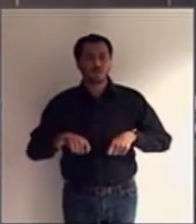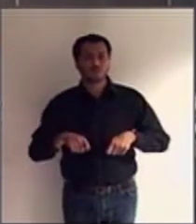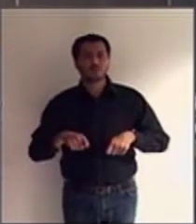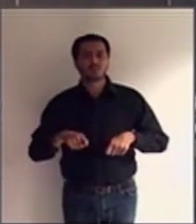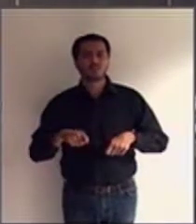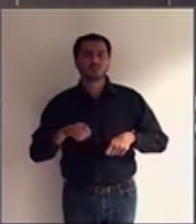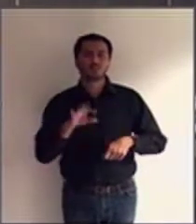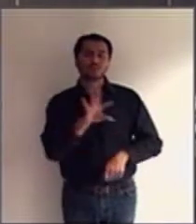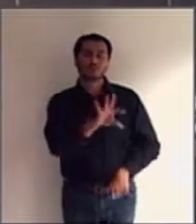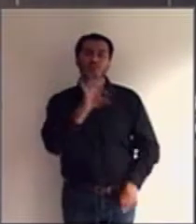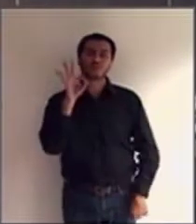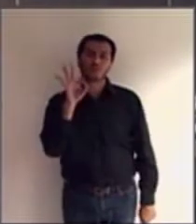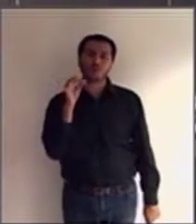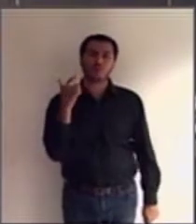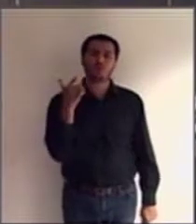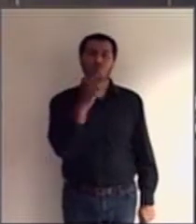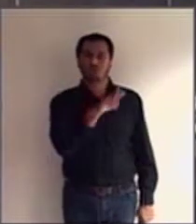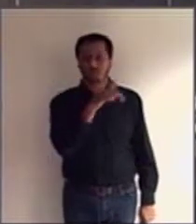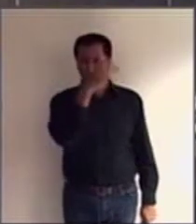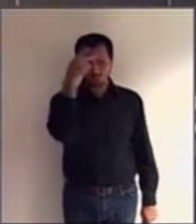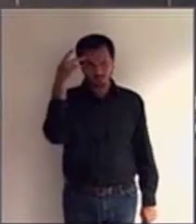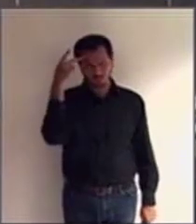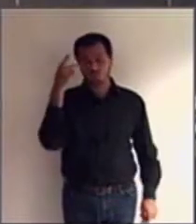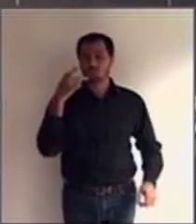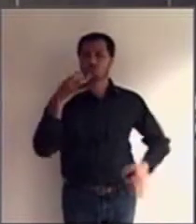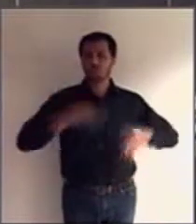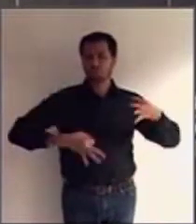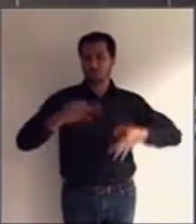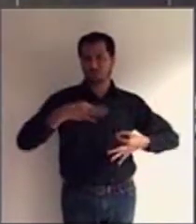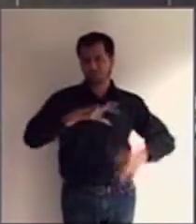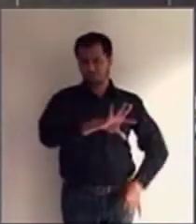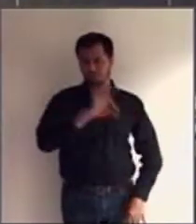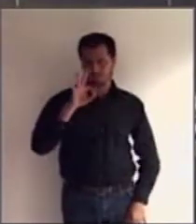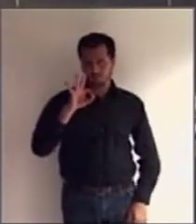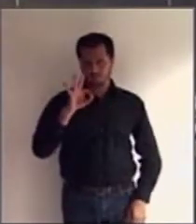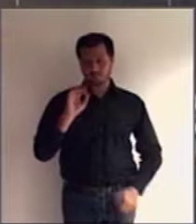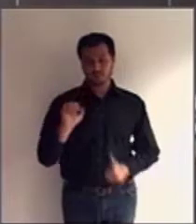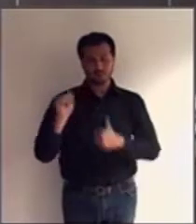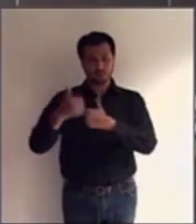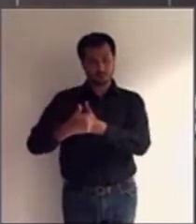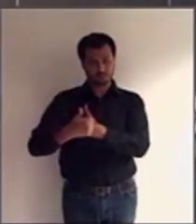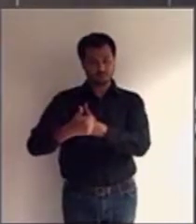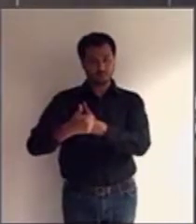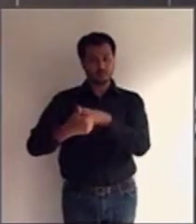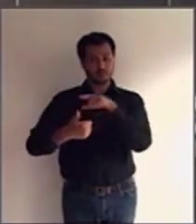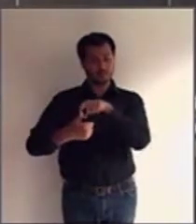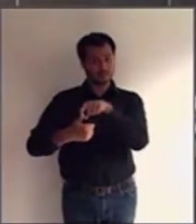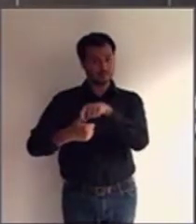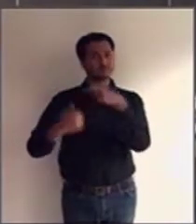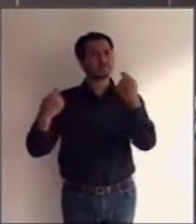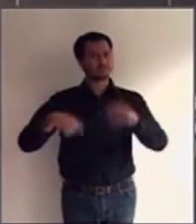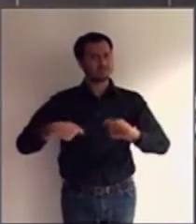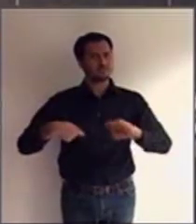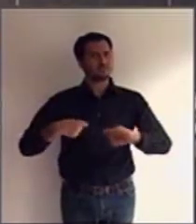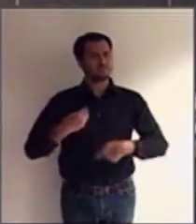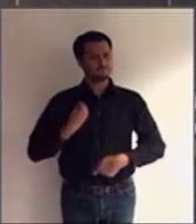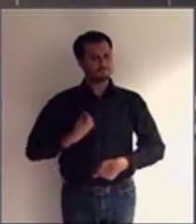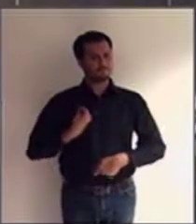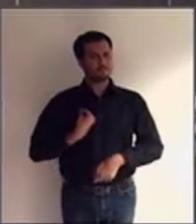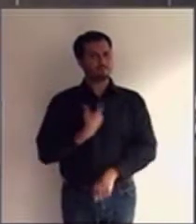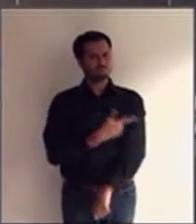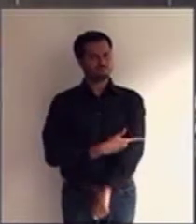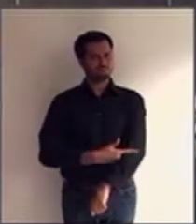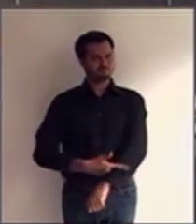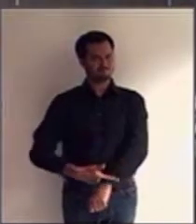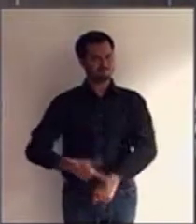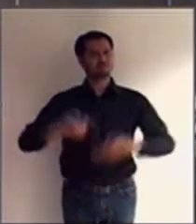escolhida pelo próprio juiz. Lembrando sempre que o curador deve ser pessoa idônea e que tenha sempre